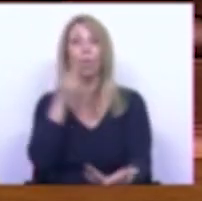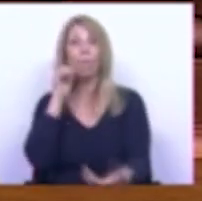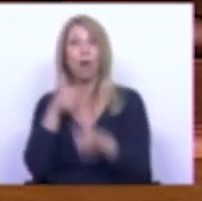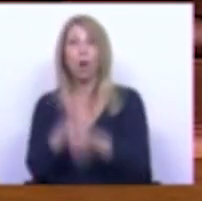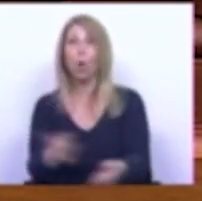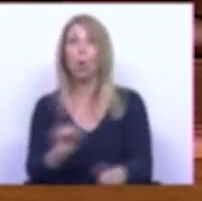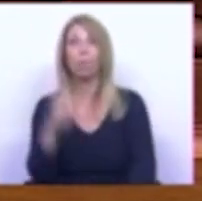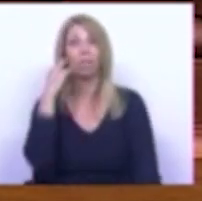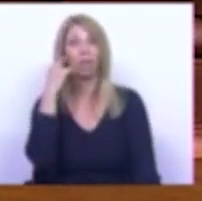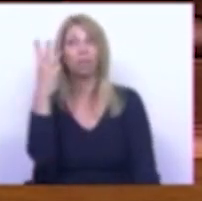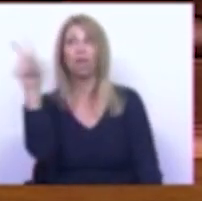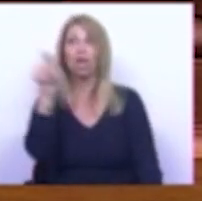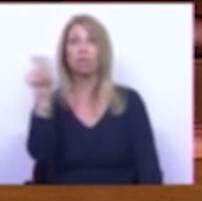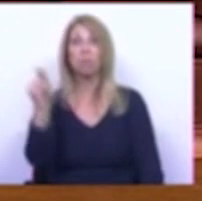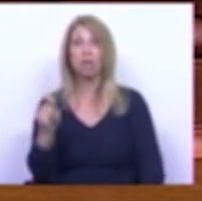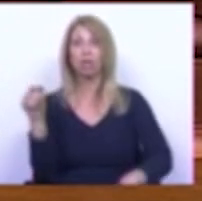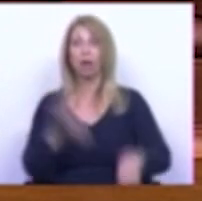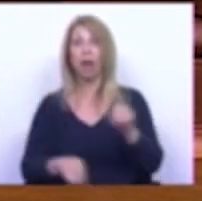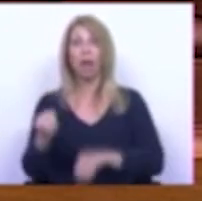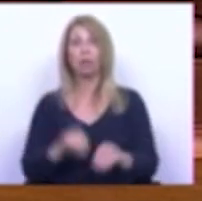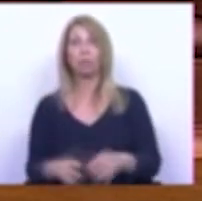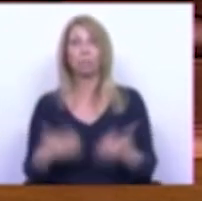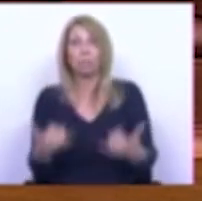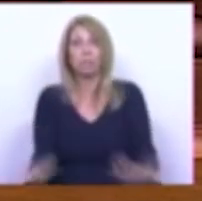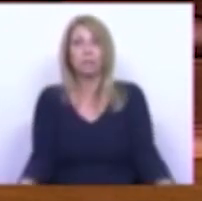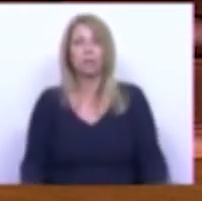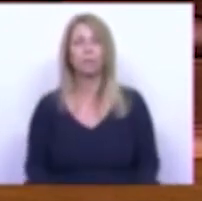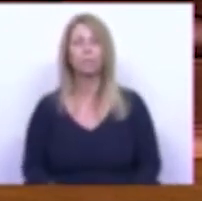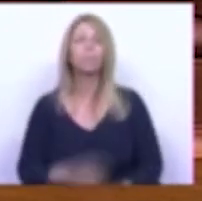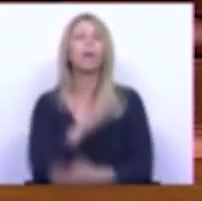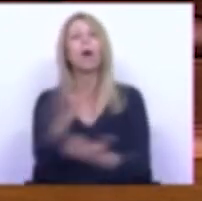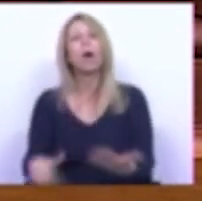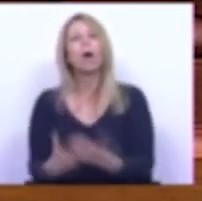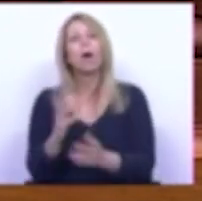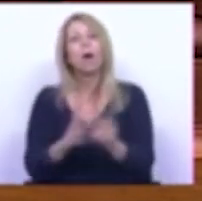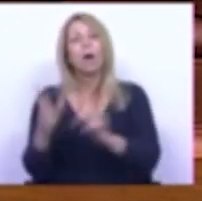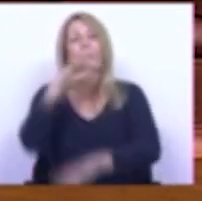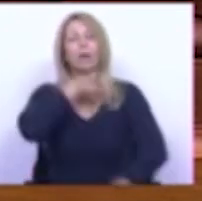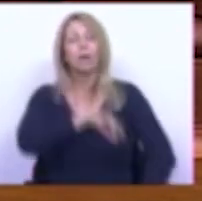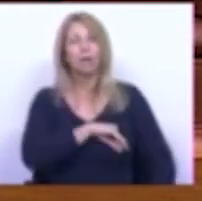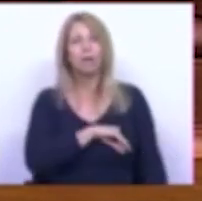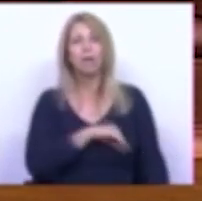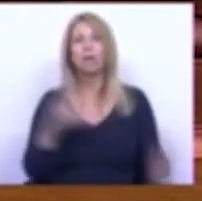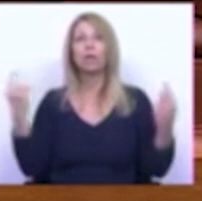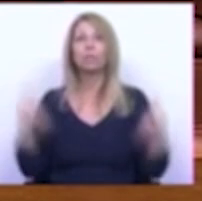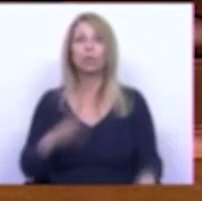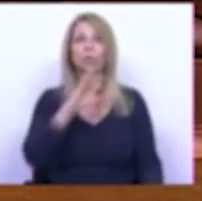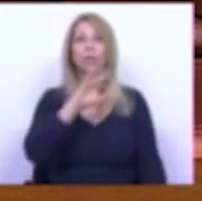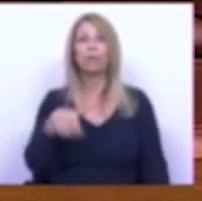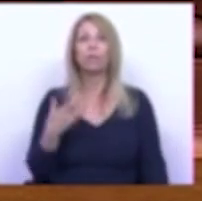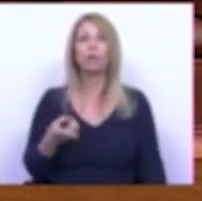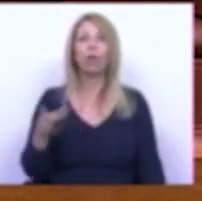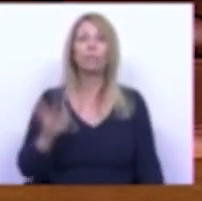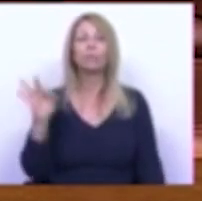meses após as eleições legislativas ao se propôs subir os salários apenas 0,9